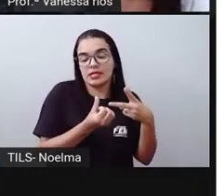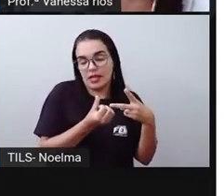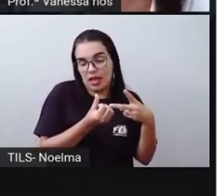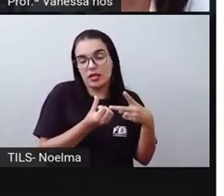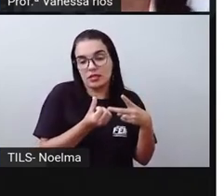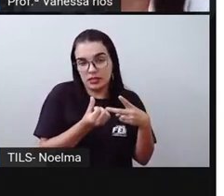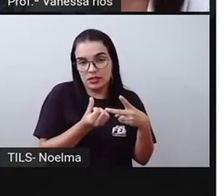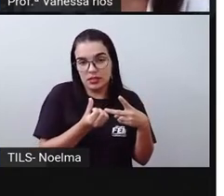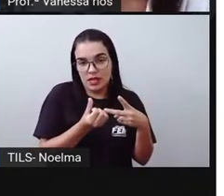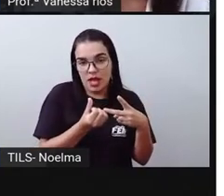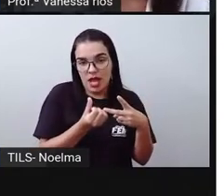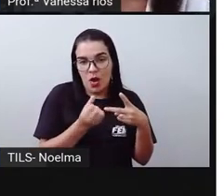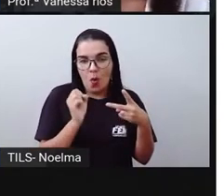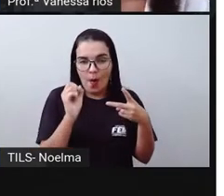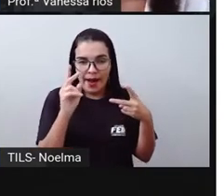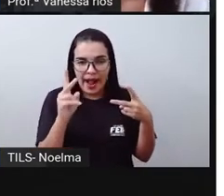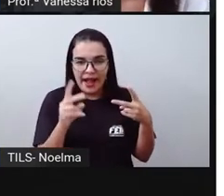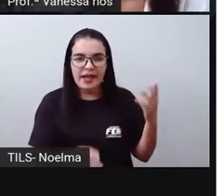bolas verdes.